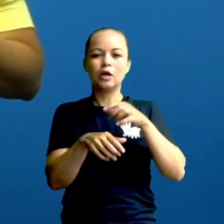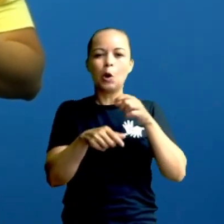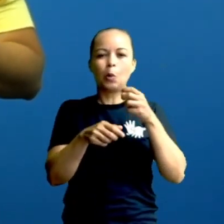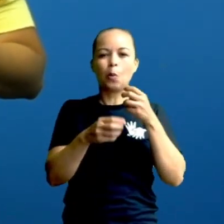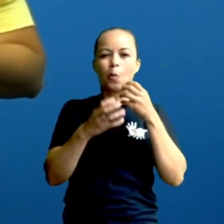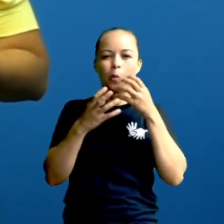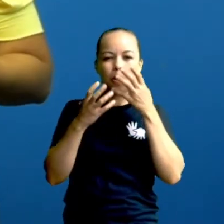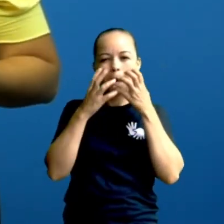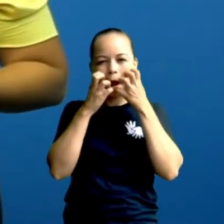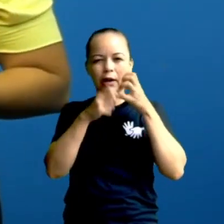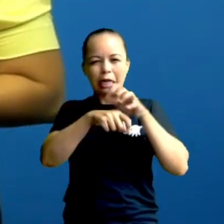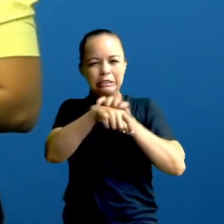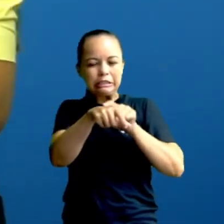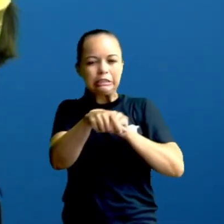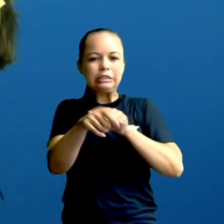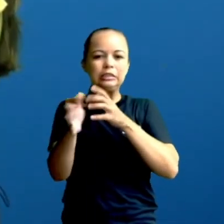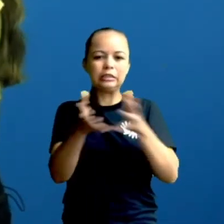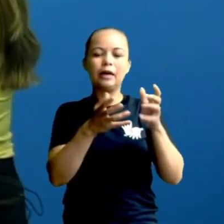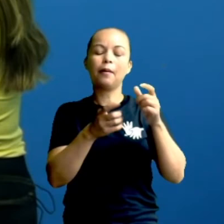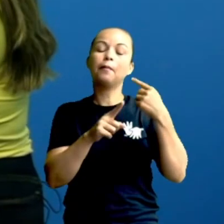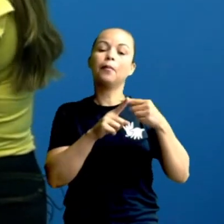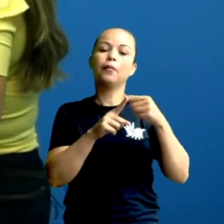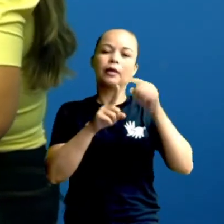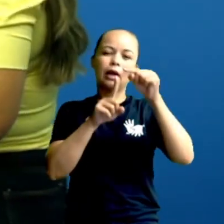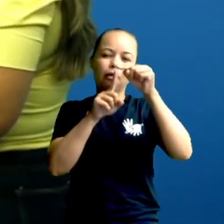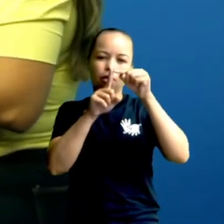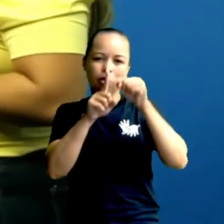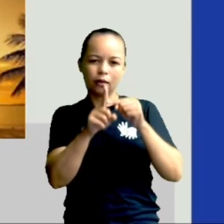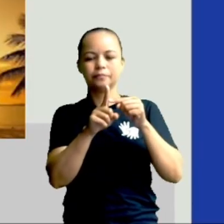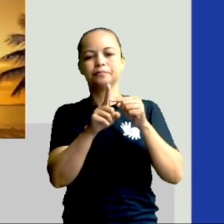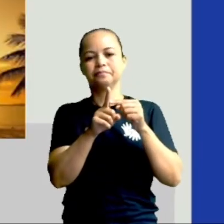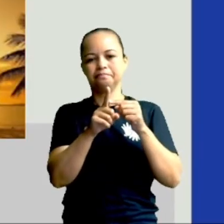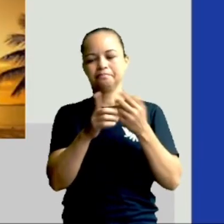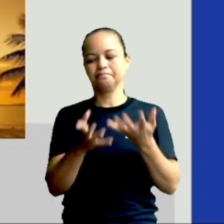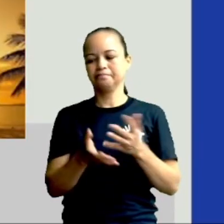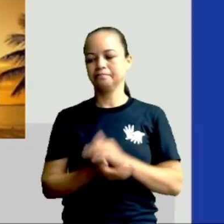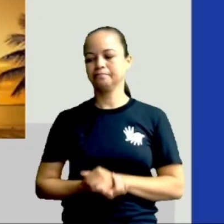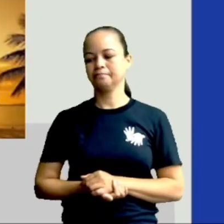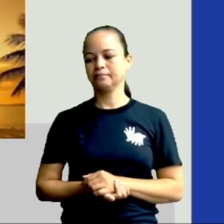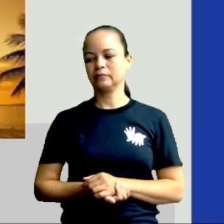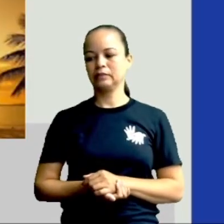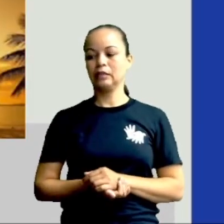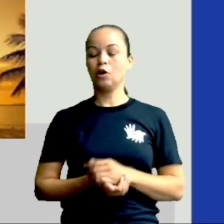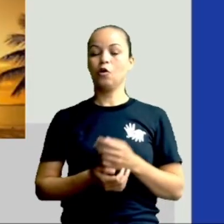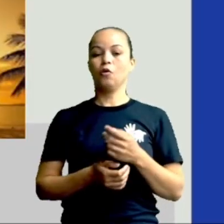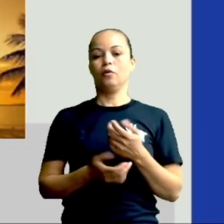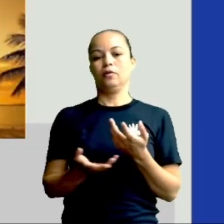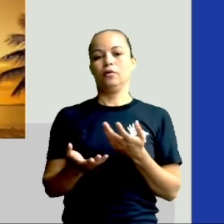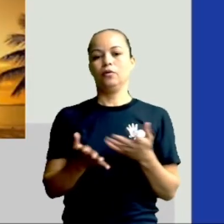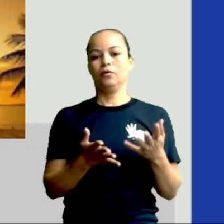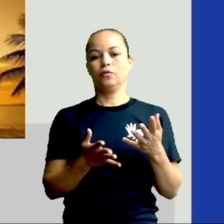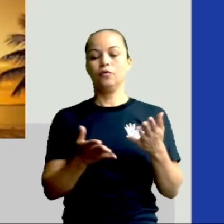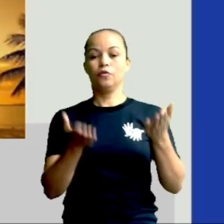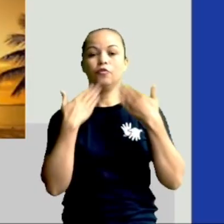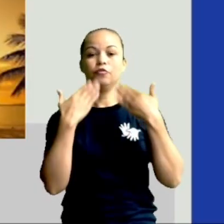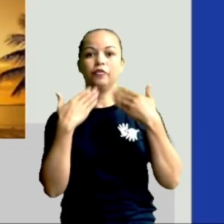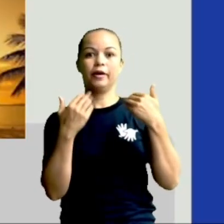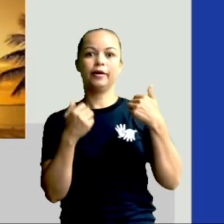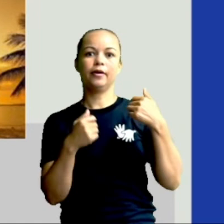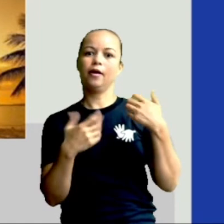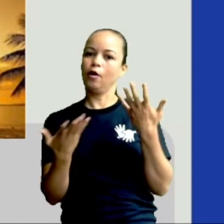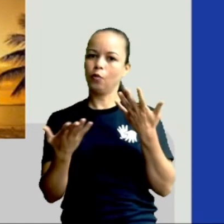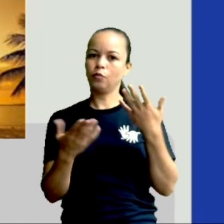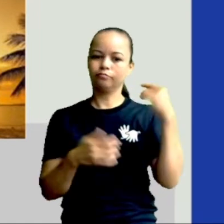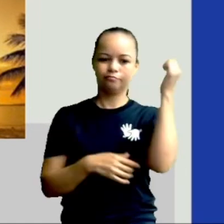ar, ela baixa muito, tá bom? O verão no Brasil. Ah, o verão, né? O verão é bem parecido em